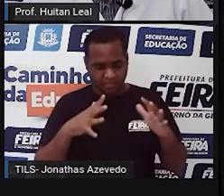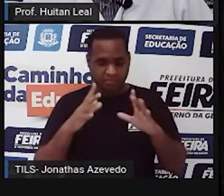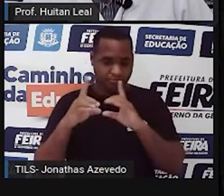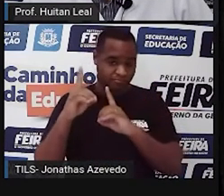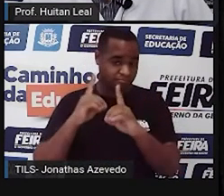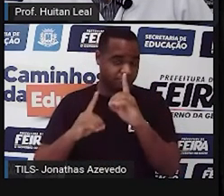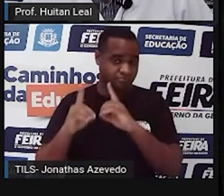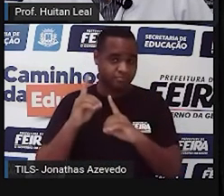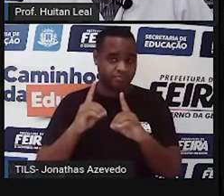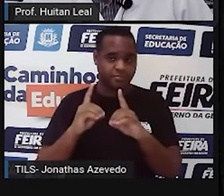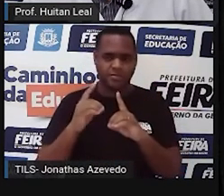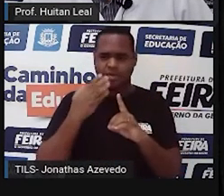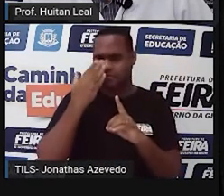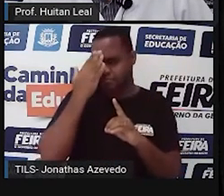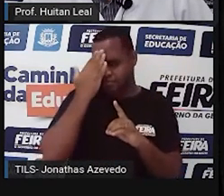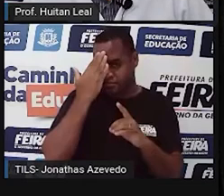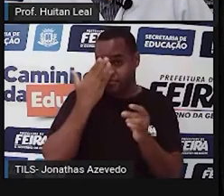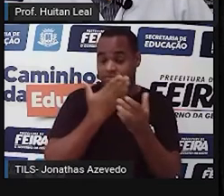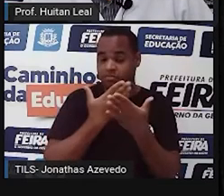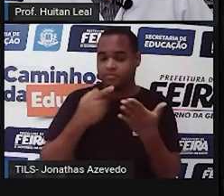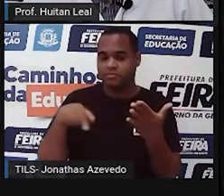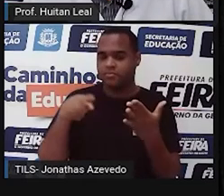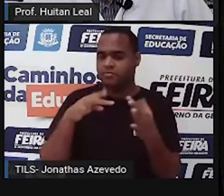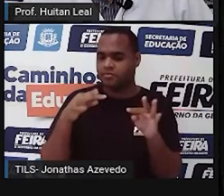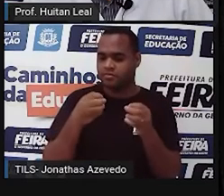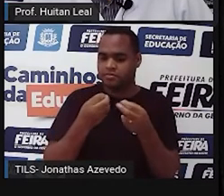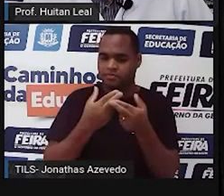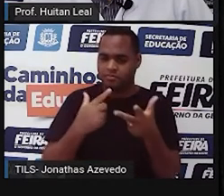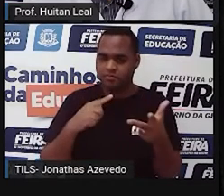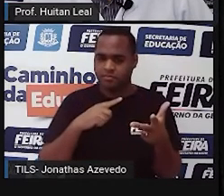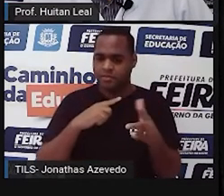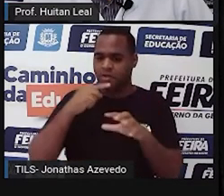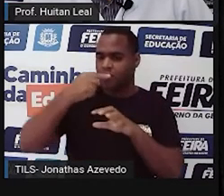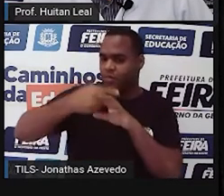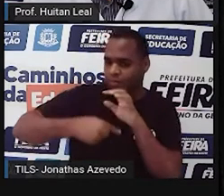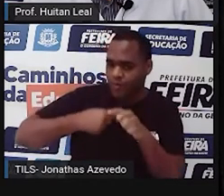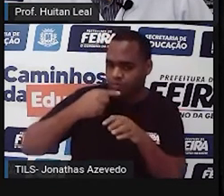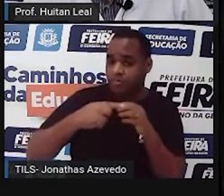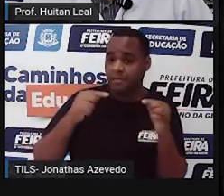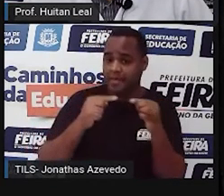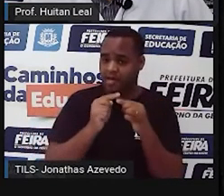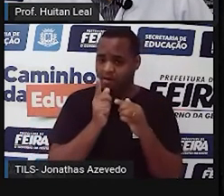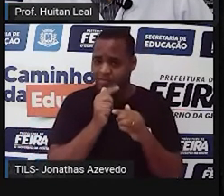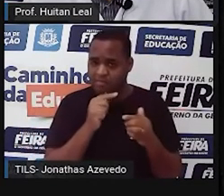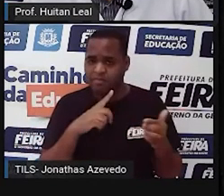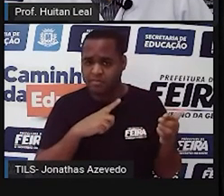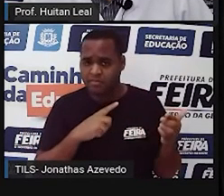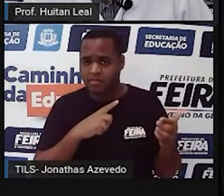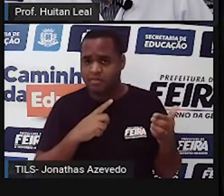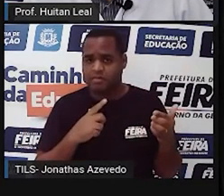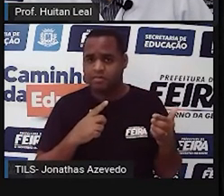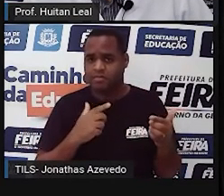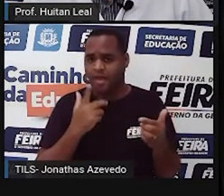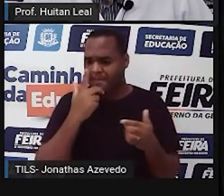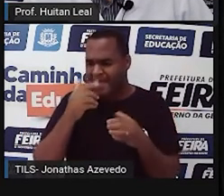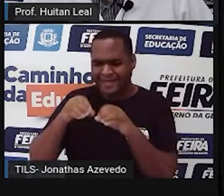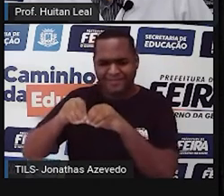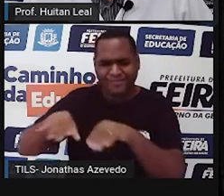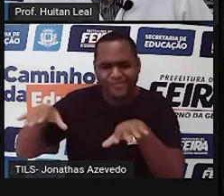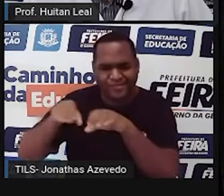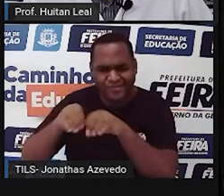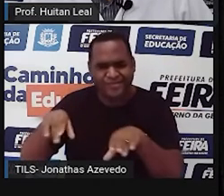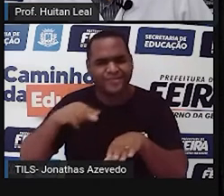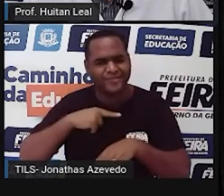Sabiam que a maior parte do planeta é composta de água? Então, tem um vazamento em algum lugar.